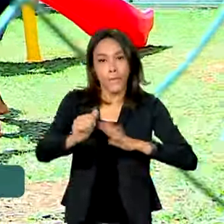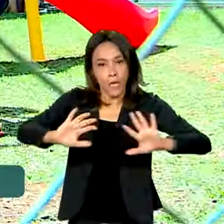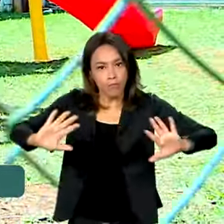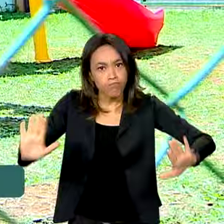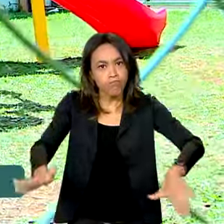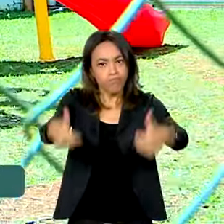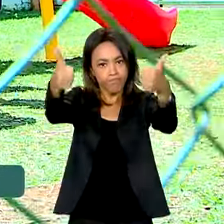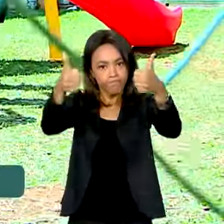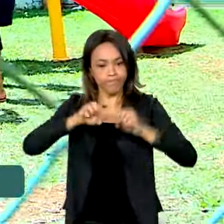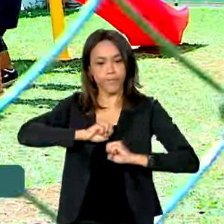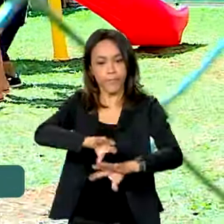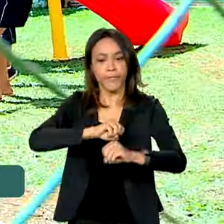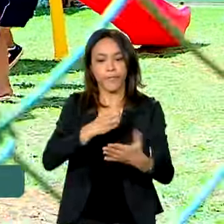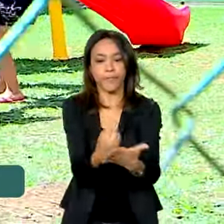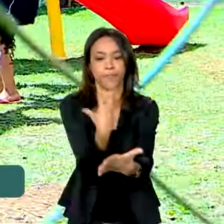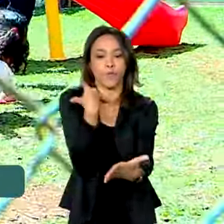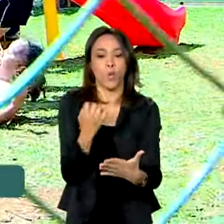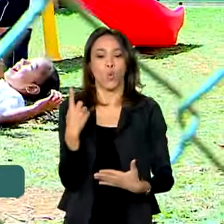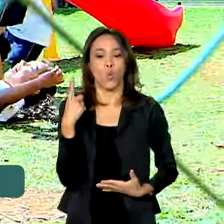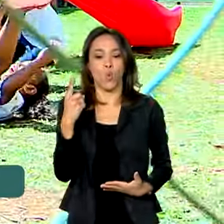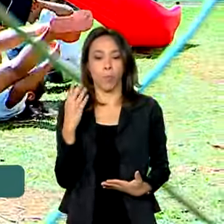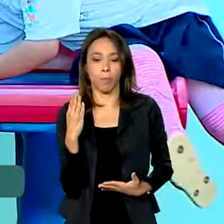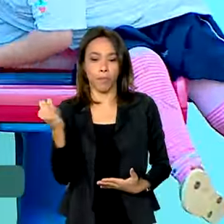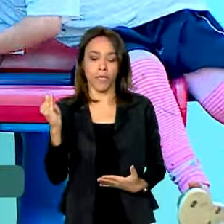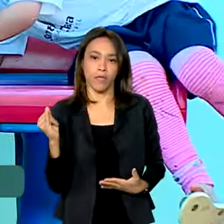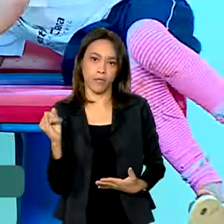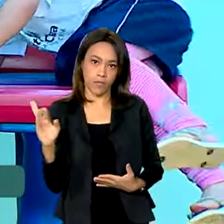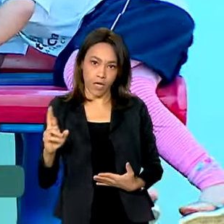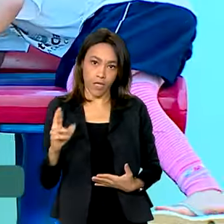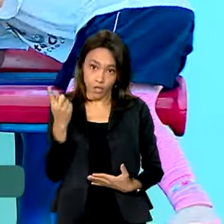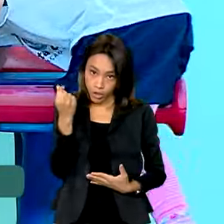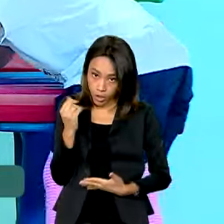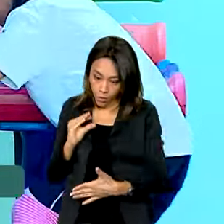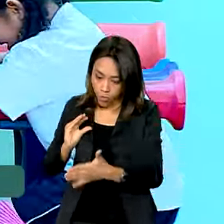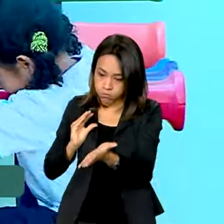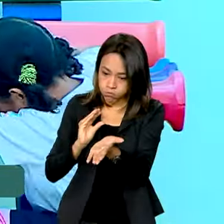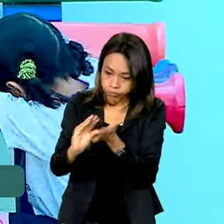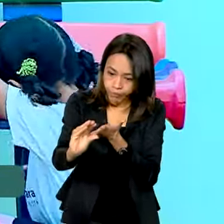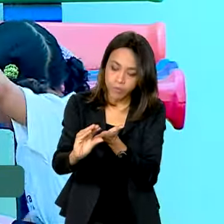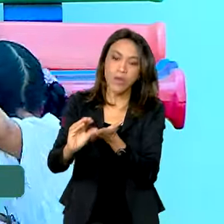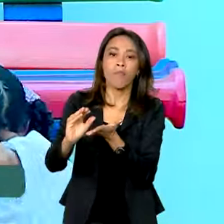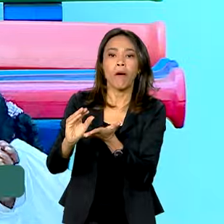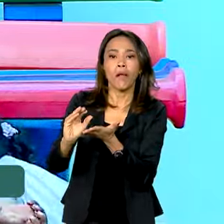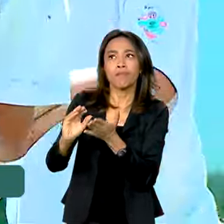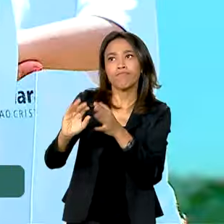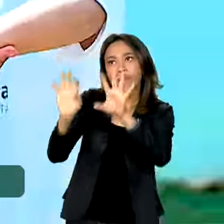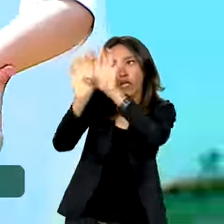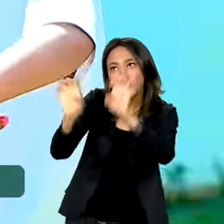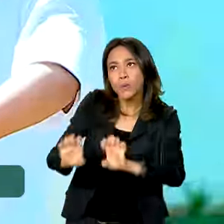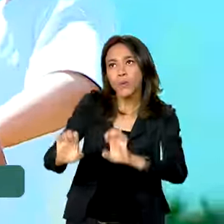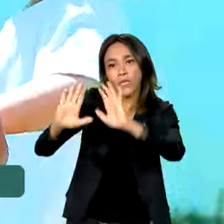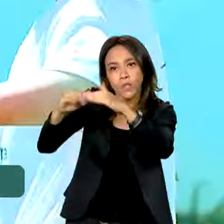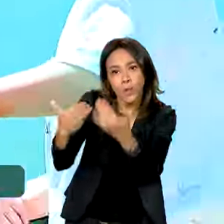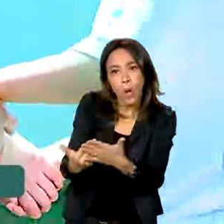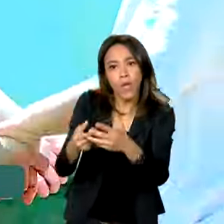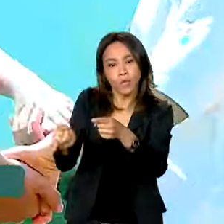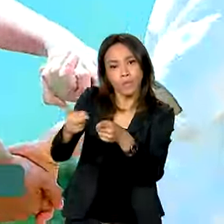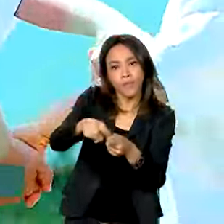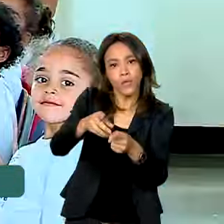no país foi de mais de um bilhão de reais. Recursos para reforçar a infraestrutura das escolas, auxiliar